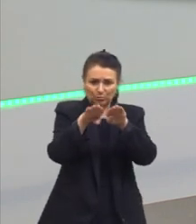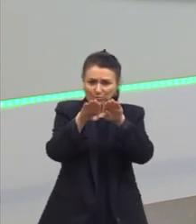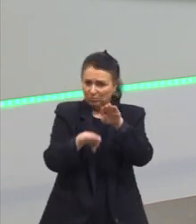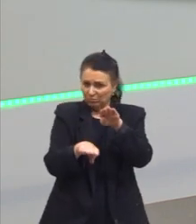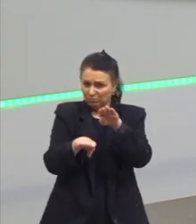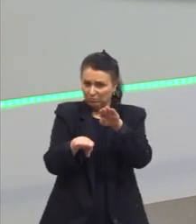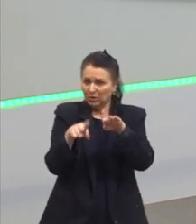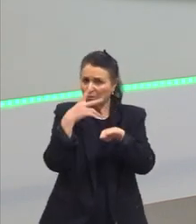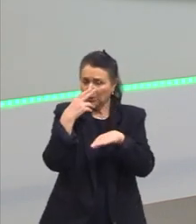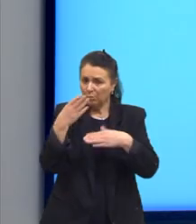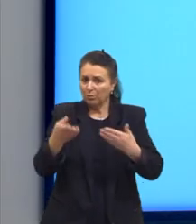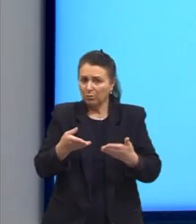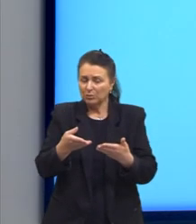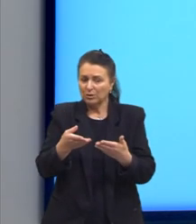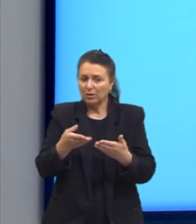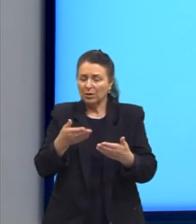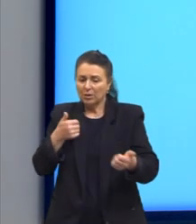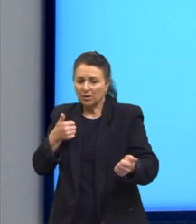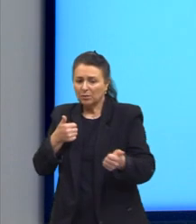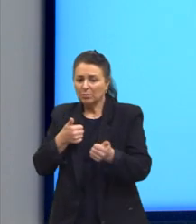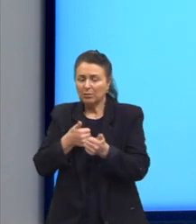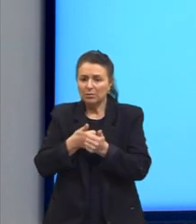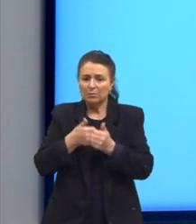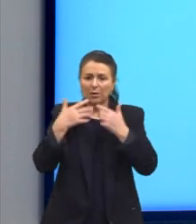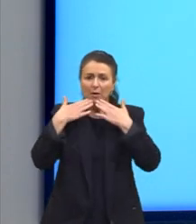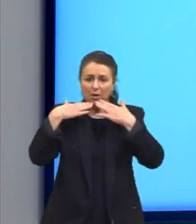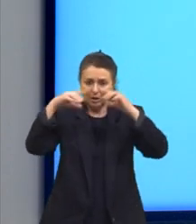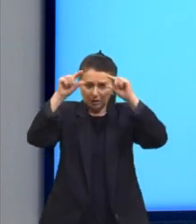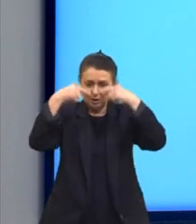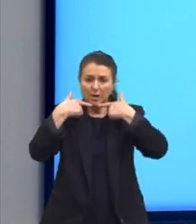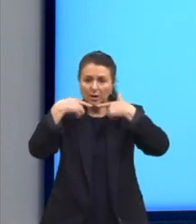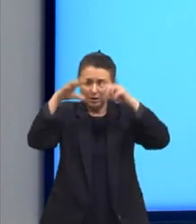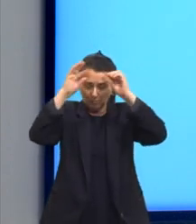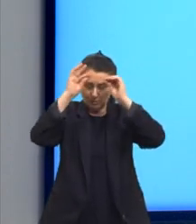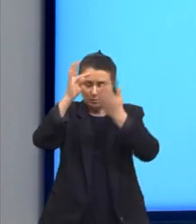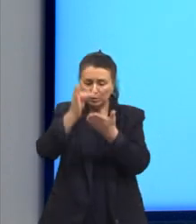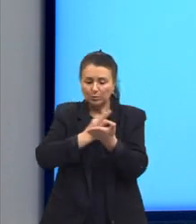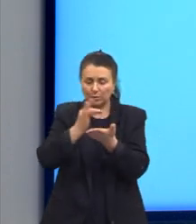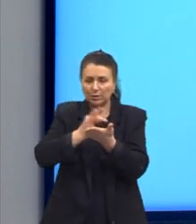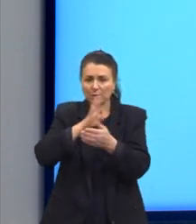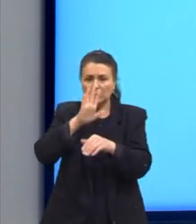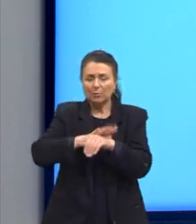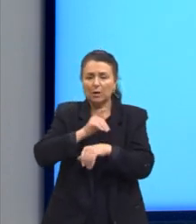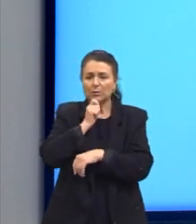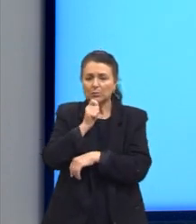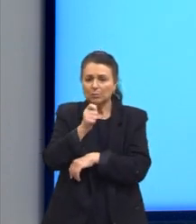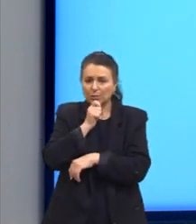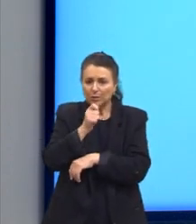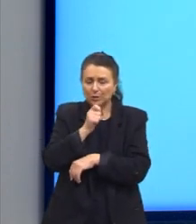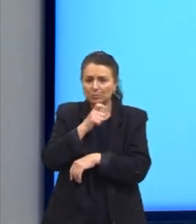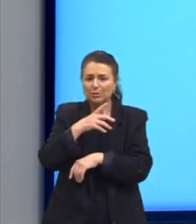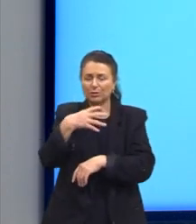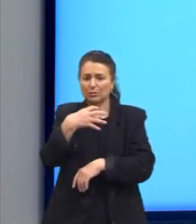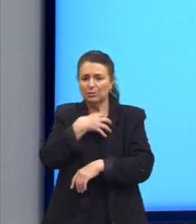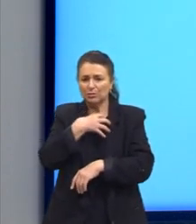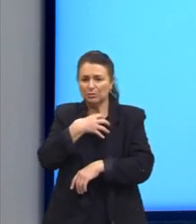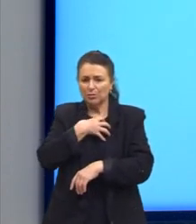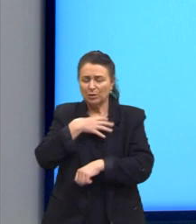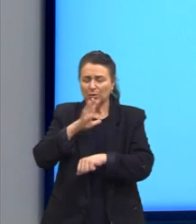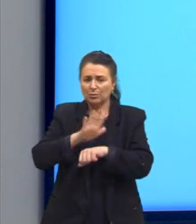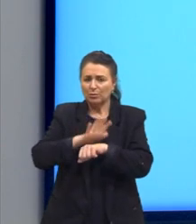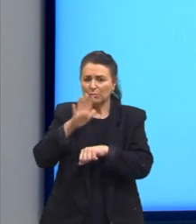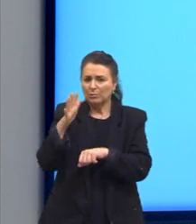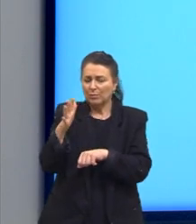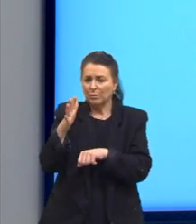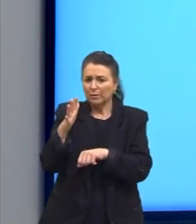ainda hoje. e aproximar, né? A linguagem desse texto mais jornalístico, seja, dessa maneira mais